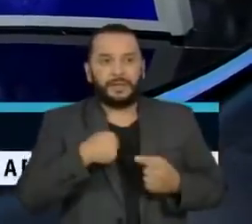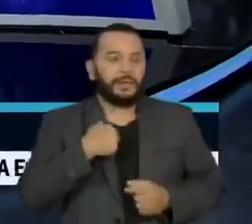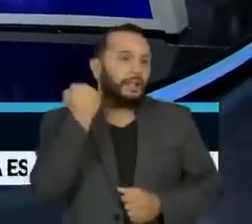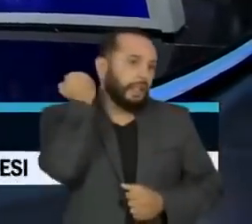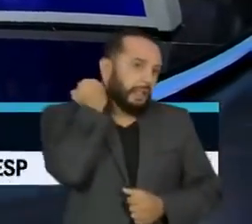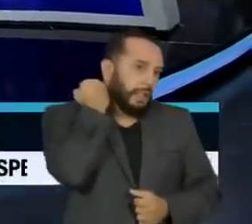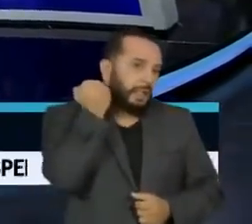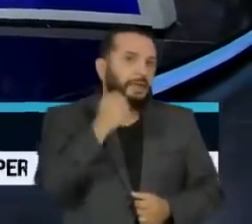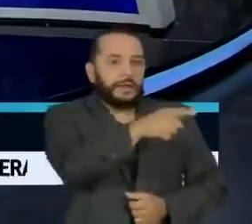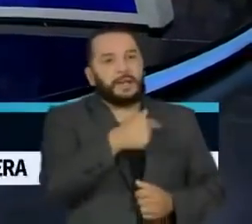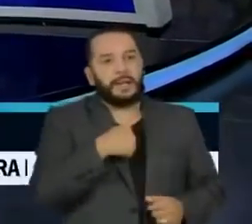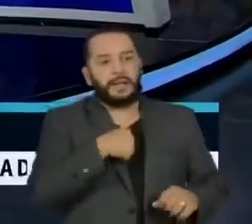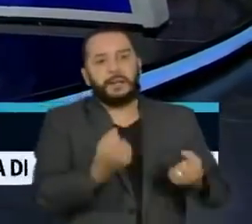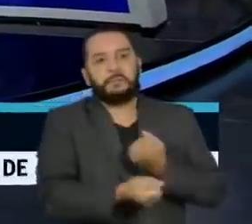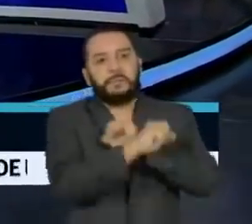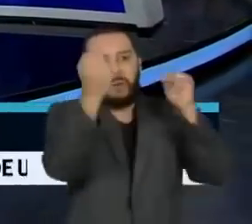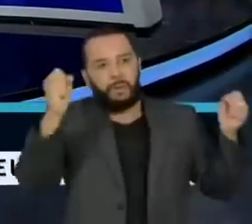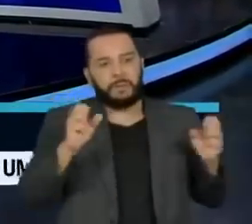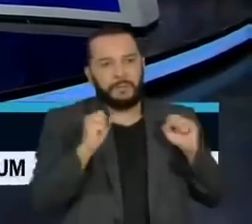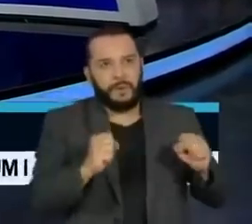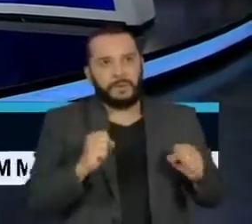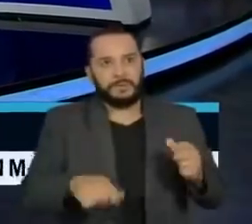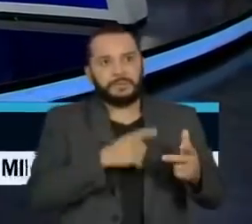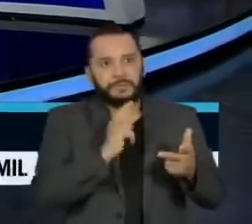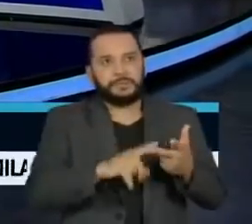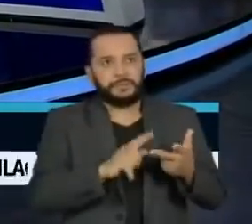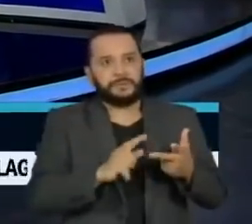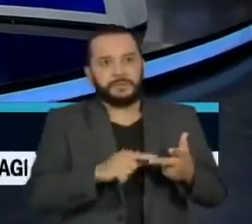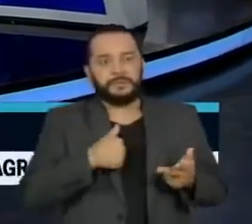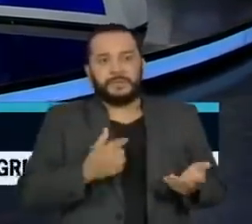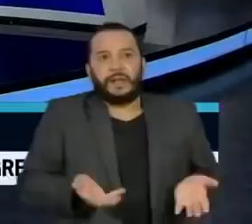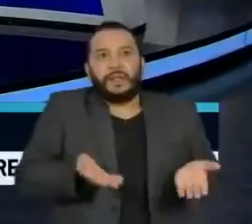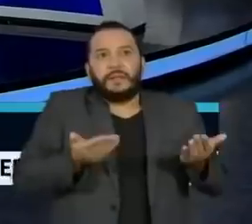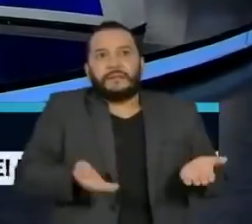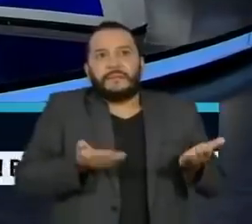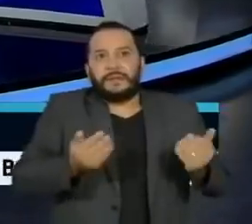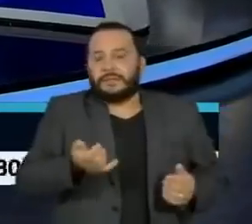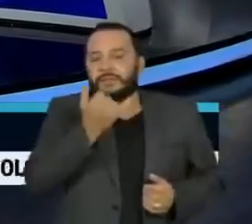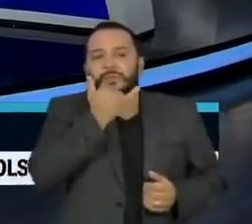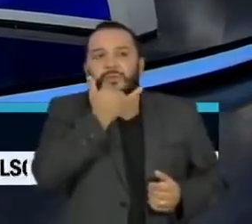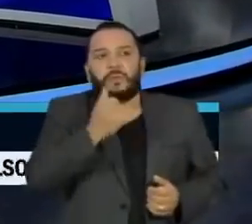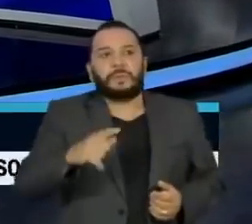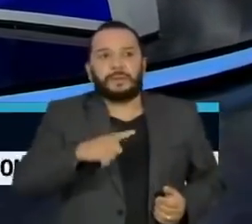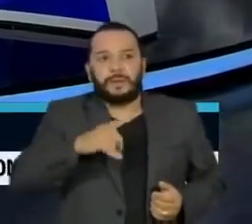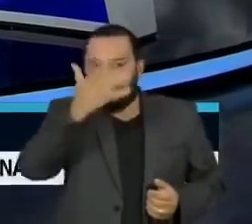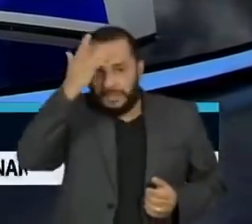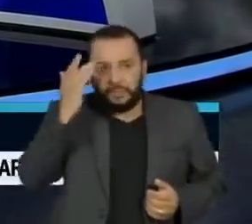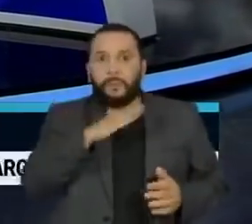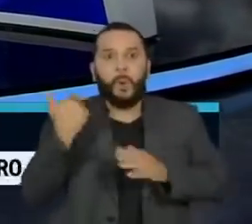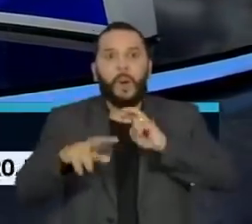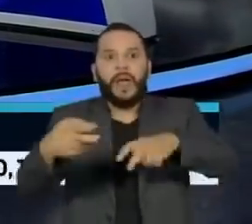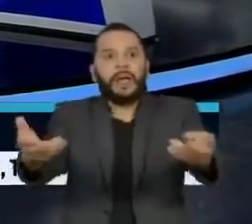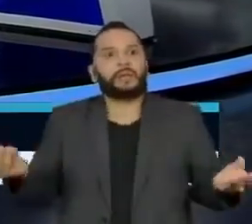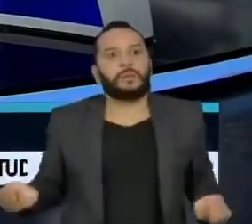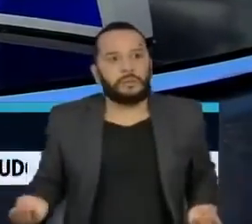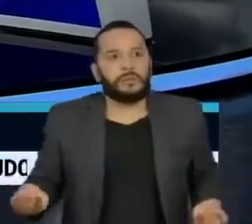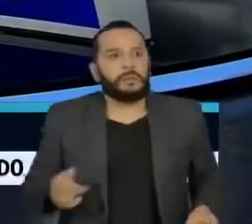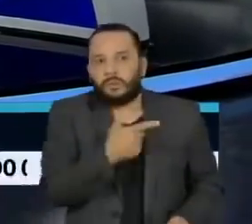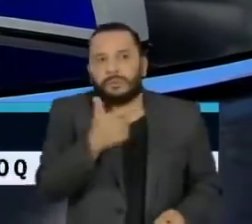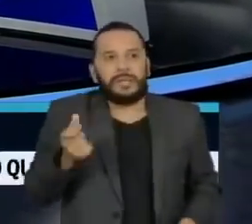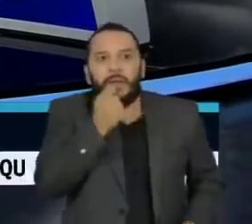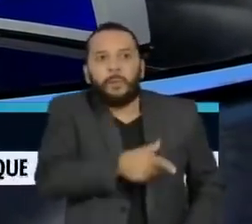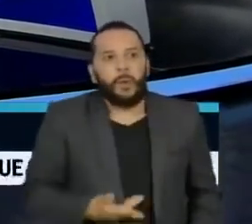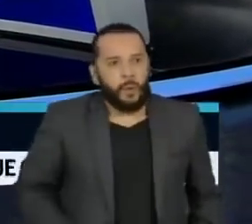porque ele pode se ofender e porque eu tenho que tratar isso com leveza e humor, tem gente morrendo. Não tem humor,